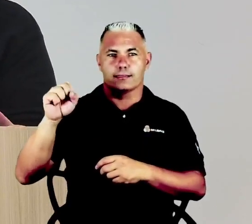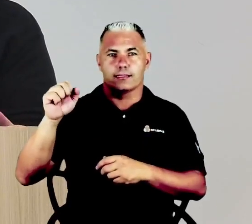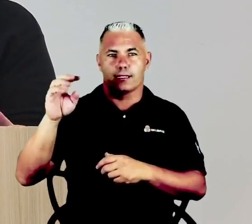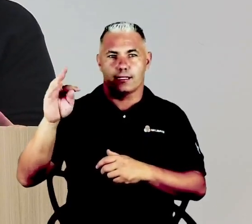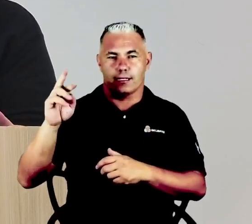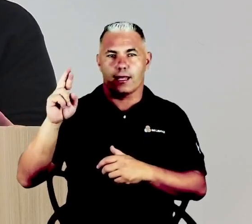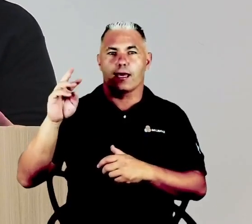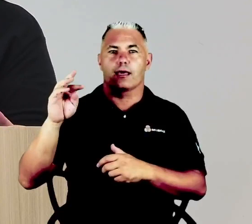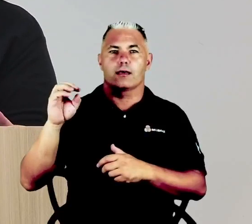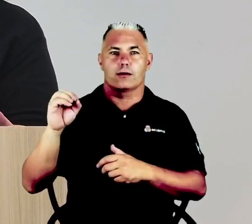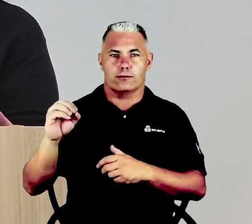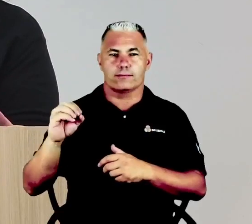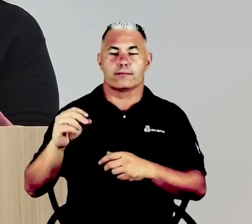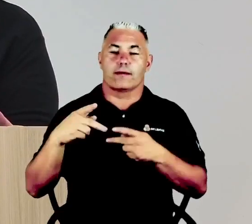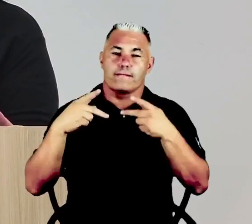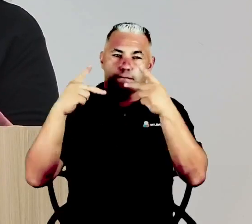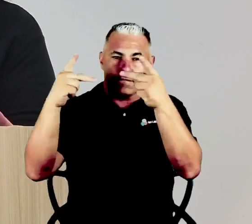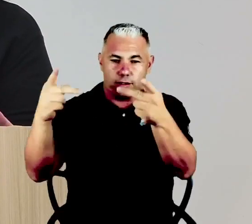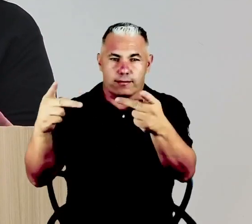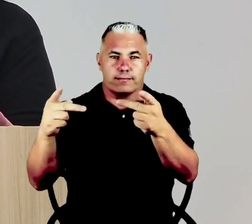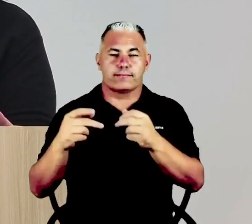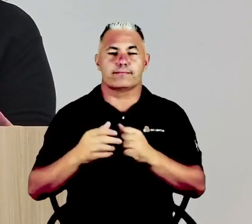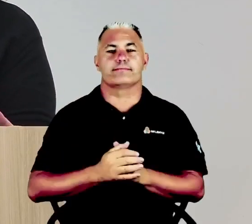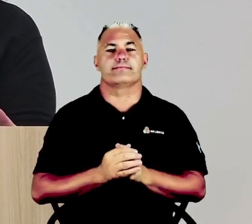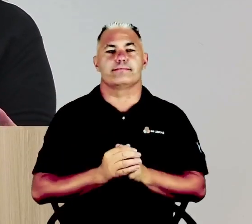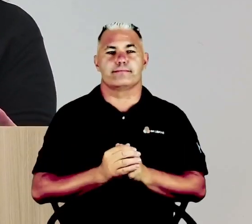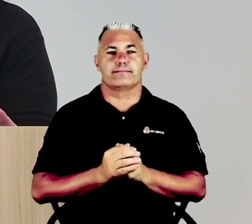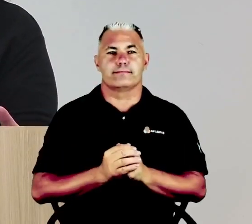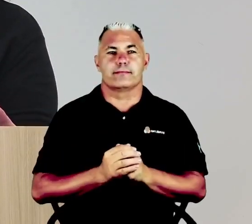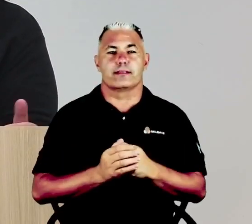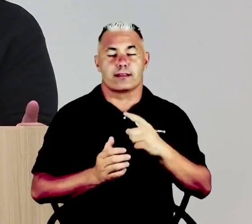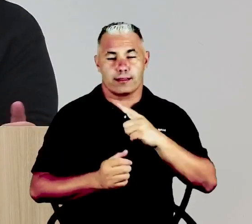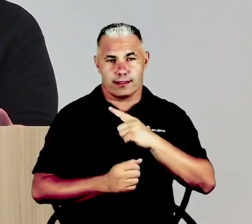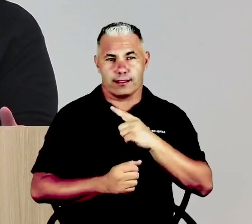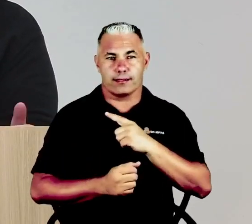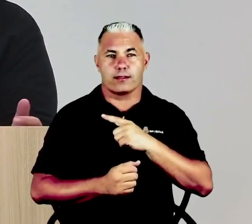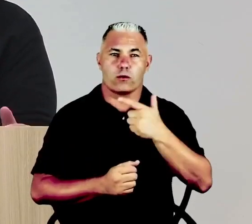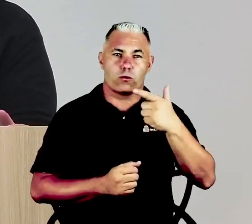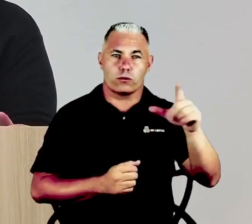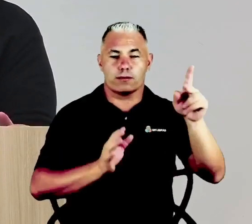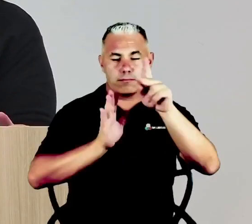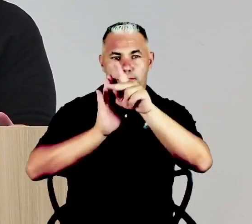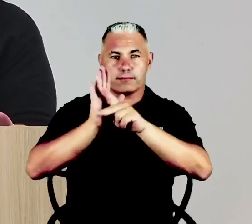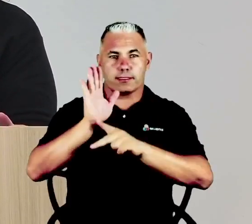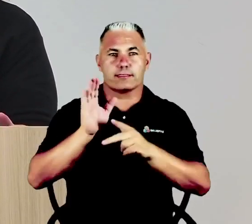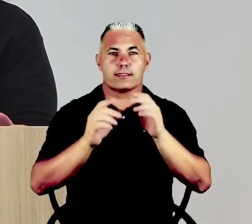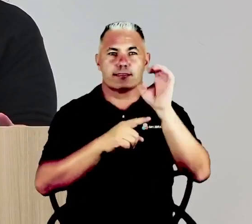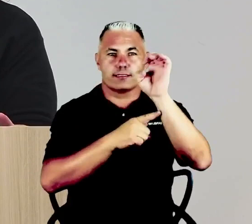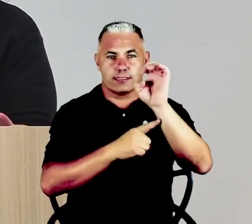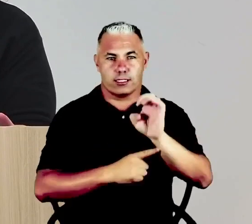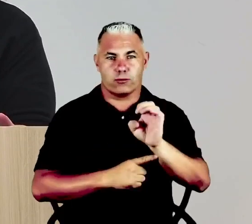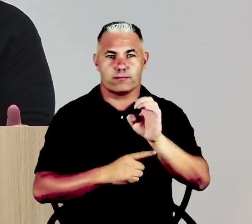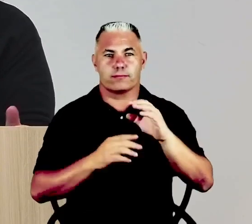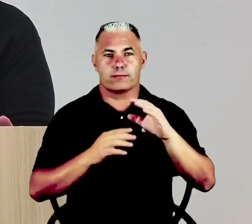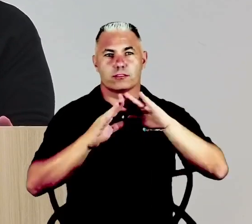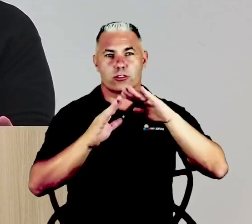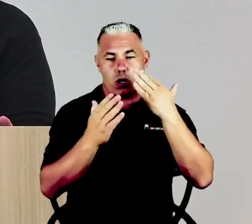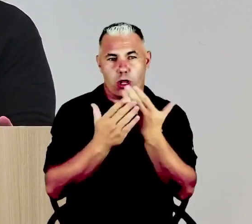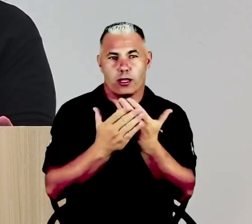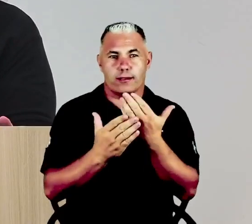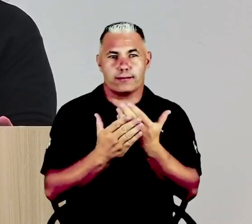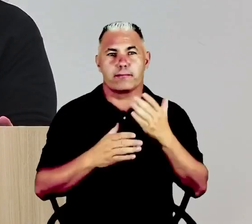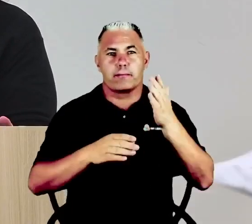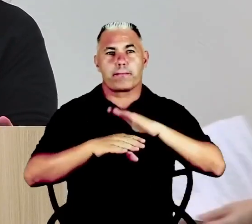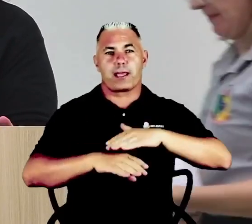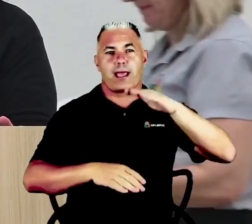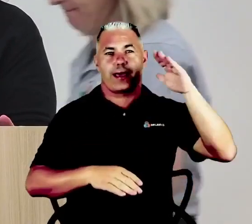entrou em contato comigo, tem um projeto estadual, escola mais bonita se chama, e através dele,